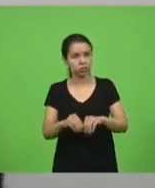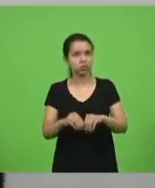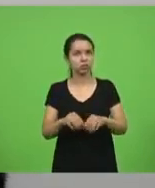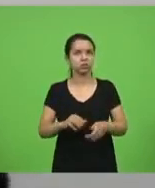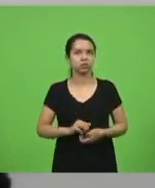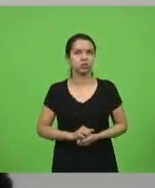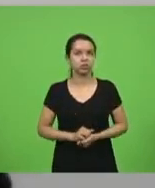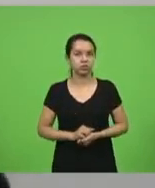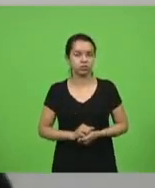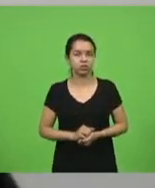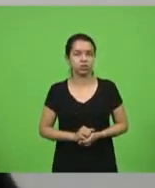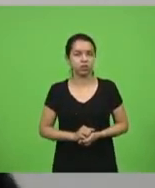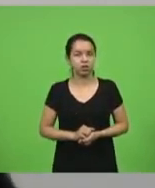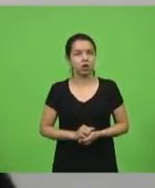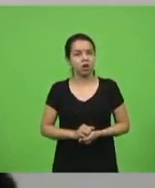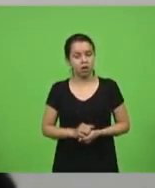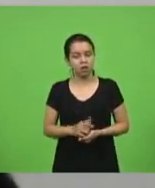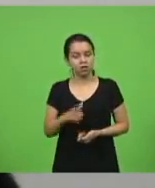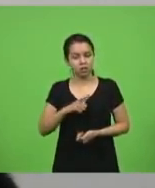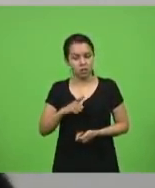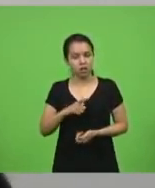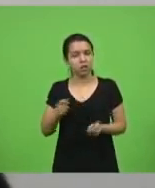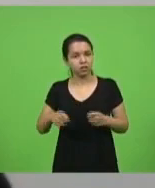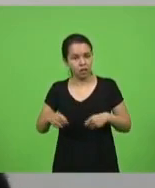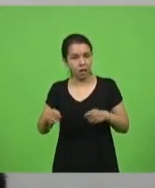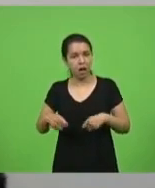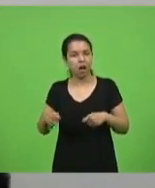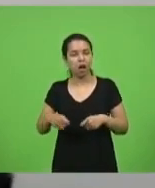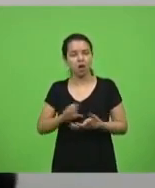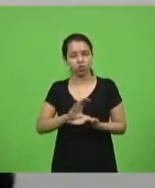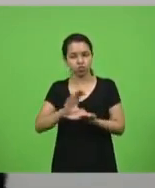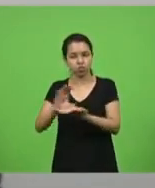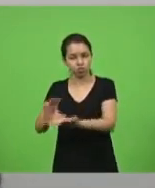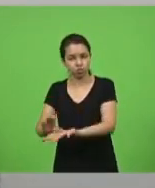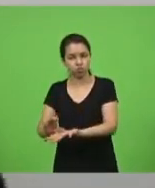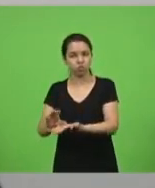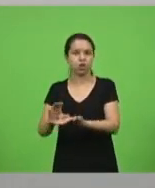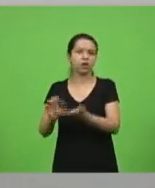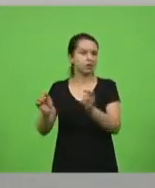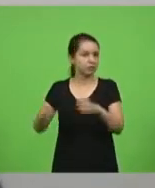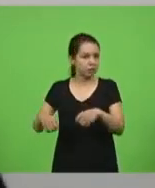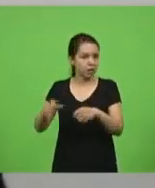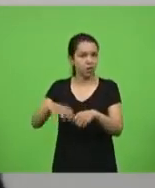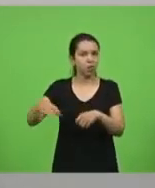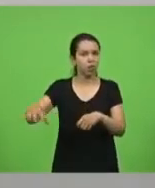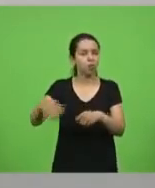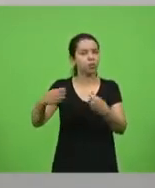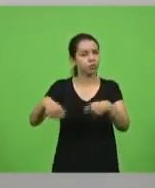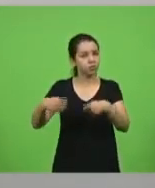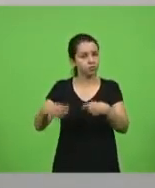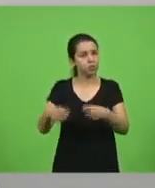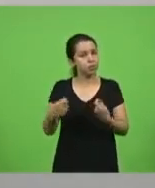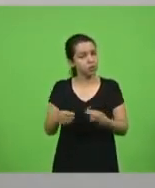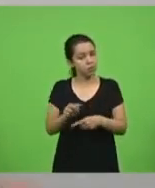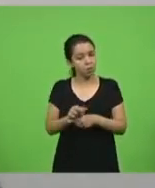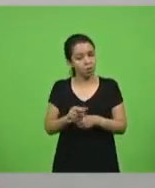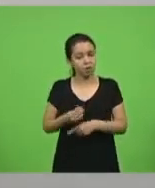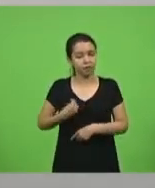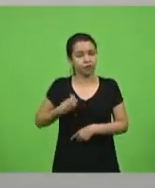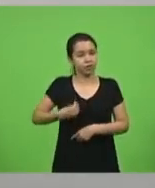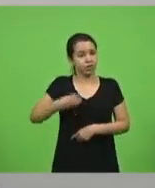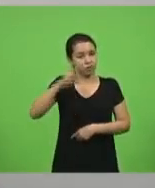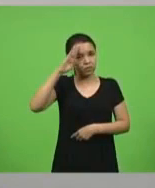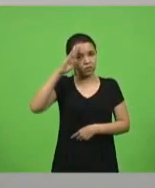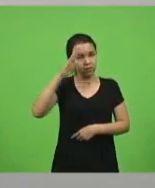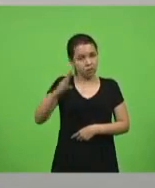uma forma de auxílio aos setores mais necessitados, porque não adianta, nós temos que preservar a vida e a economia nós temos que ajudar, Caixa,